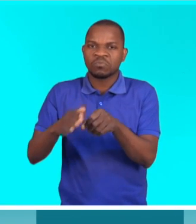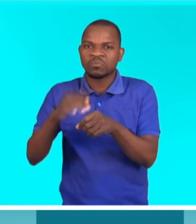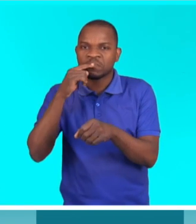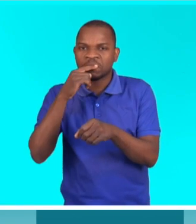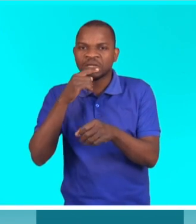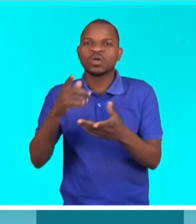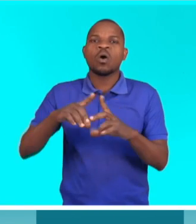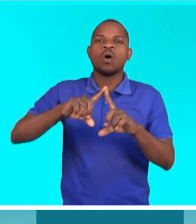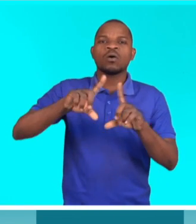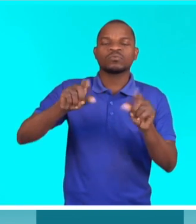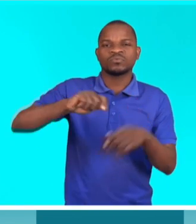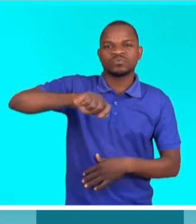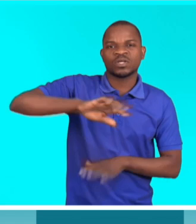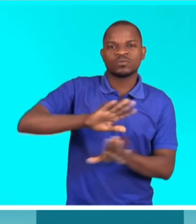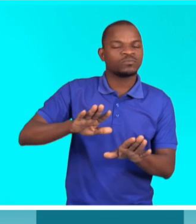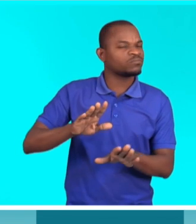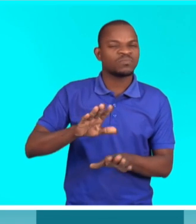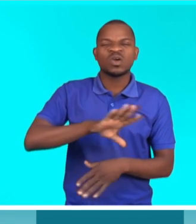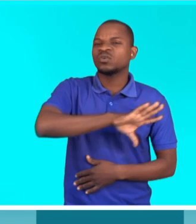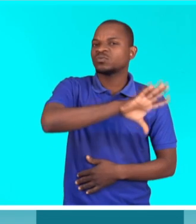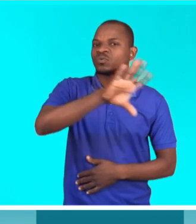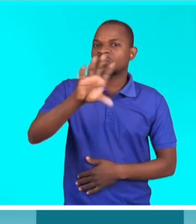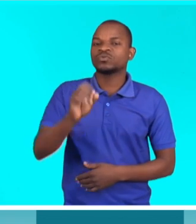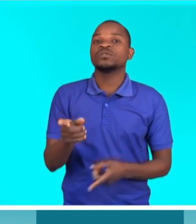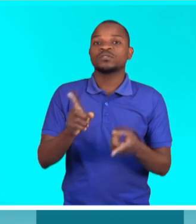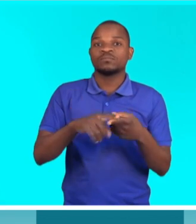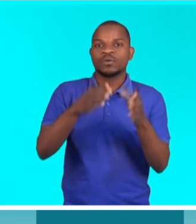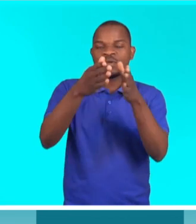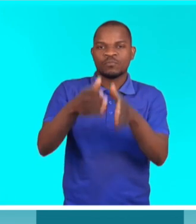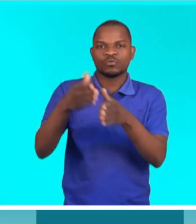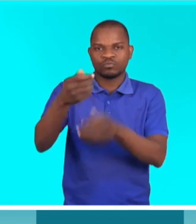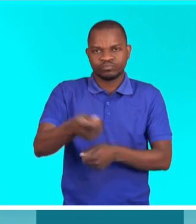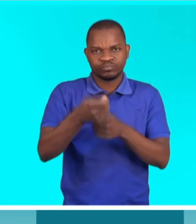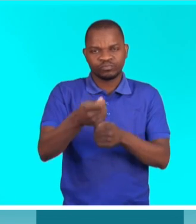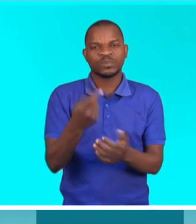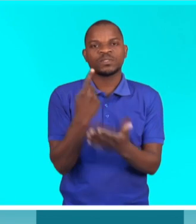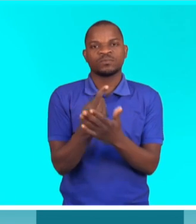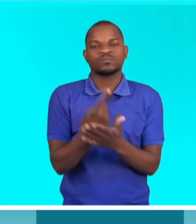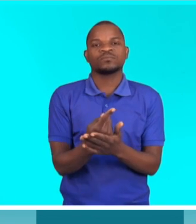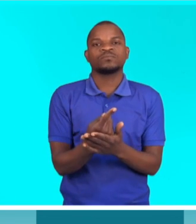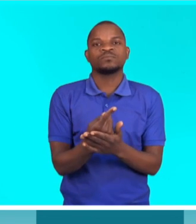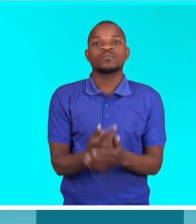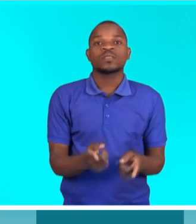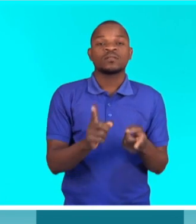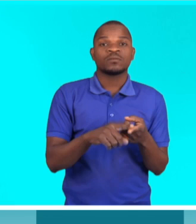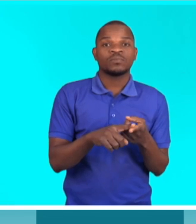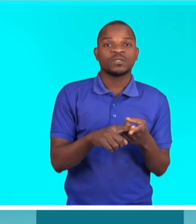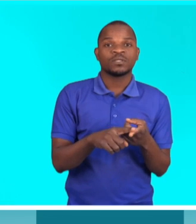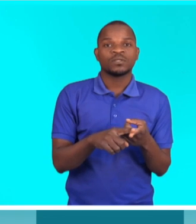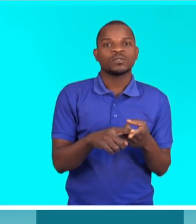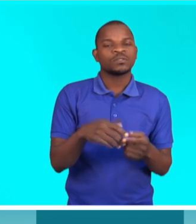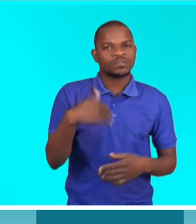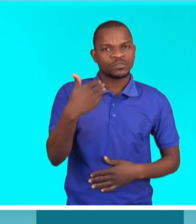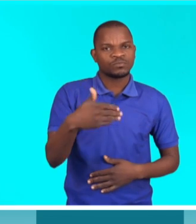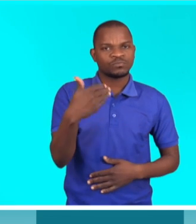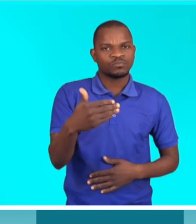com o alimento, desde o agricultor. Então, isto deve estar também nas vossas copas, quando